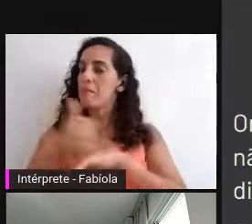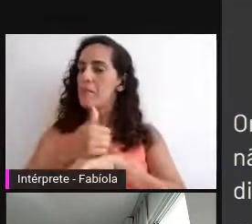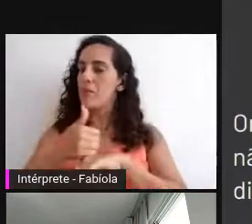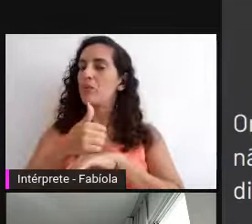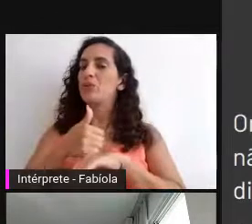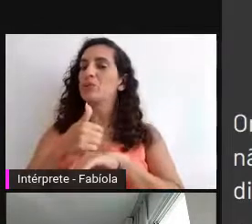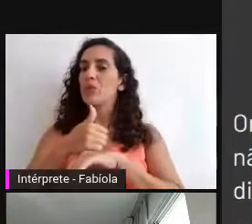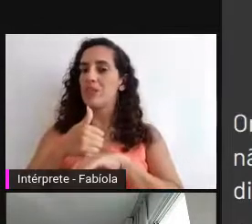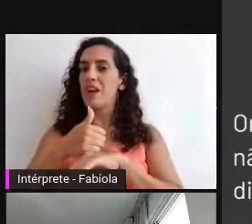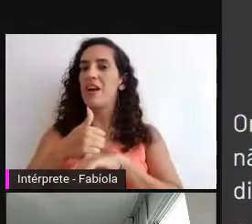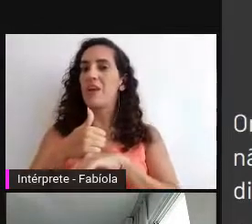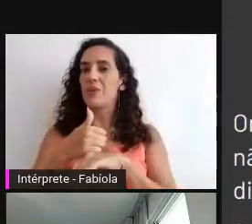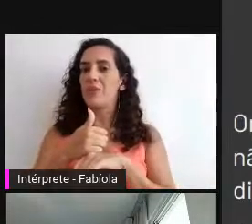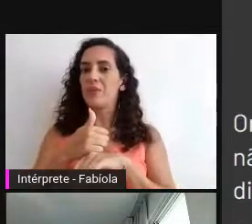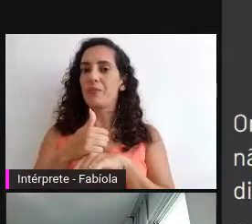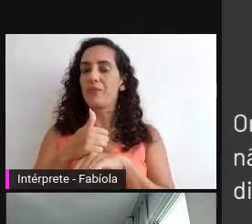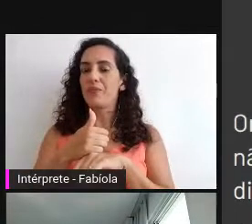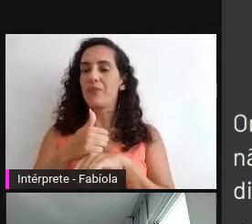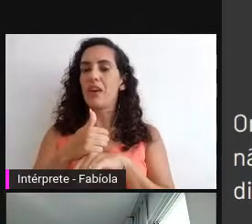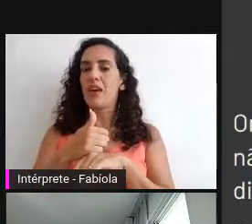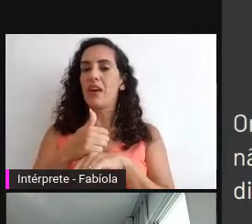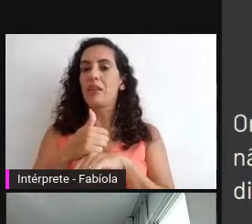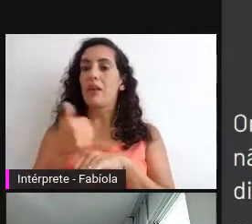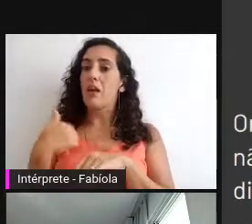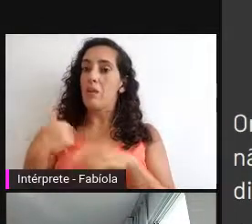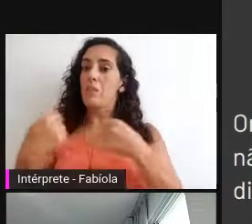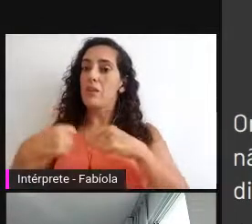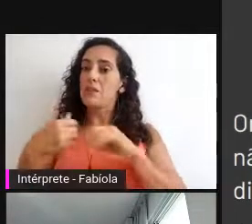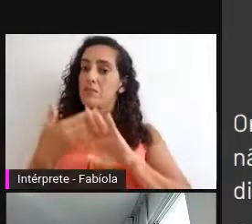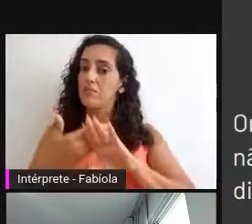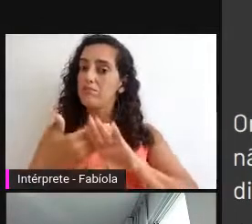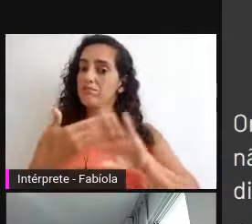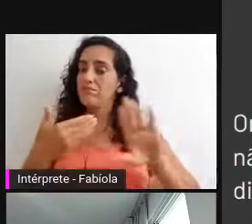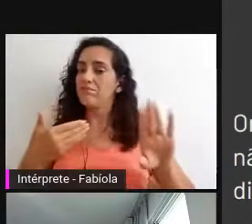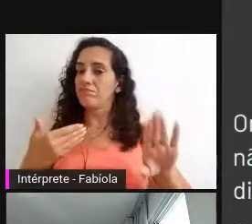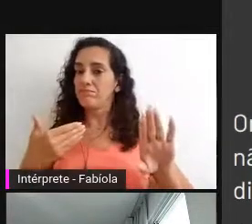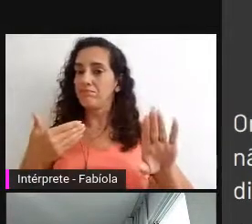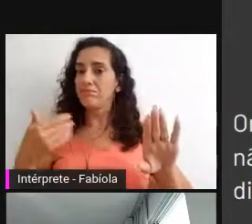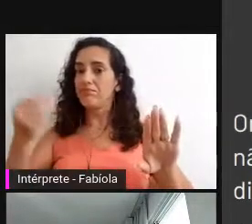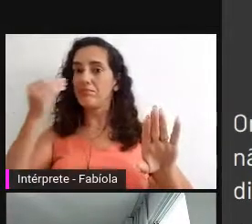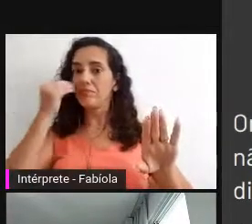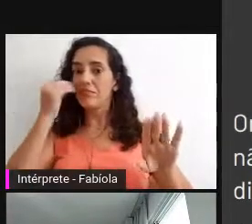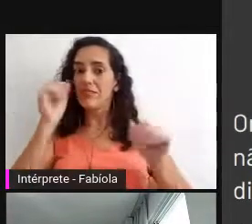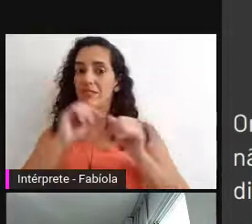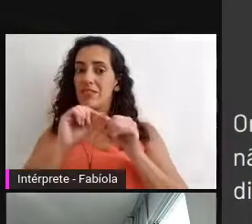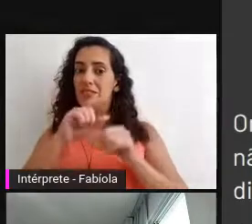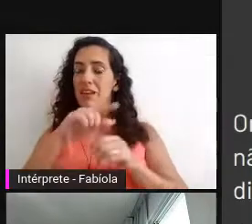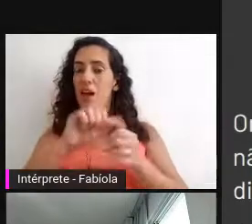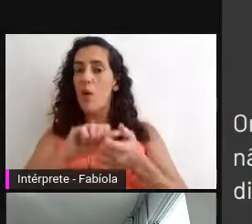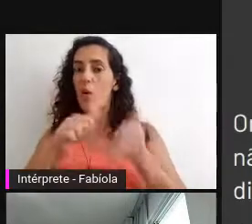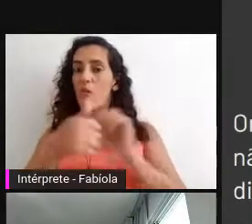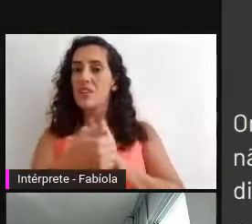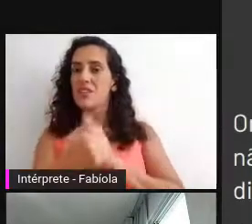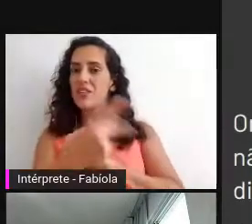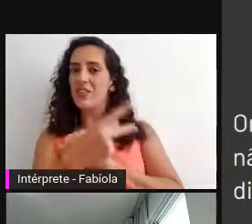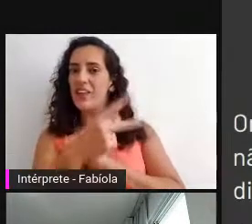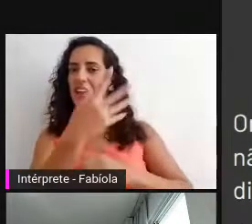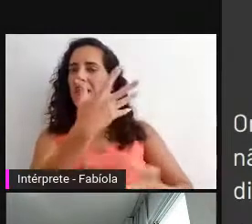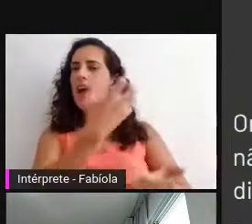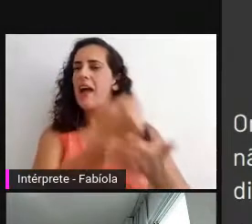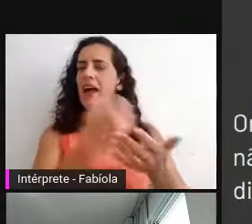Ruptura paradigmática. Me afasto e a conversão daquele áudio, daqueles